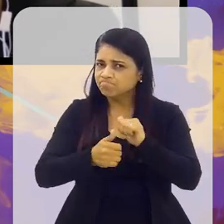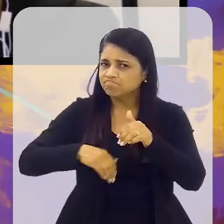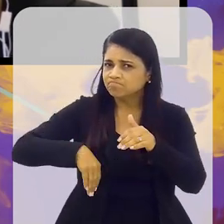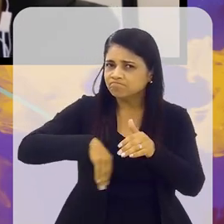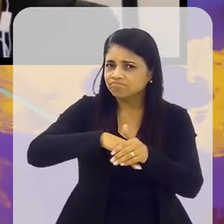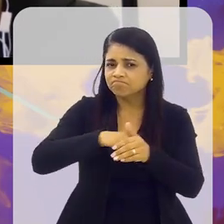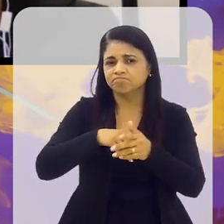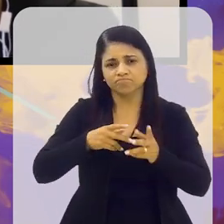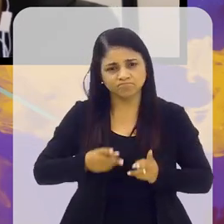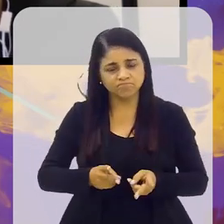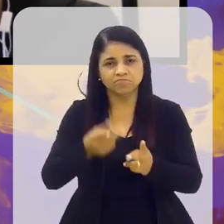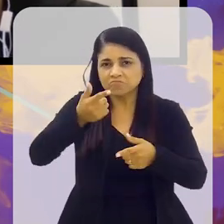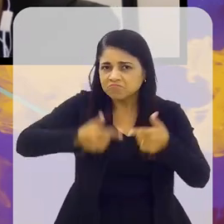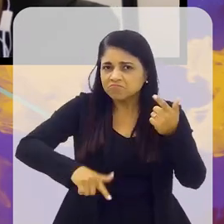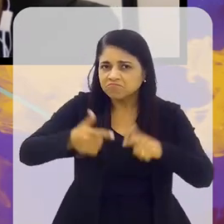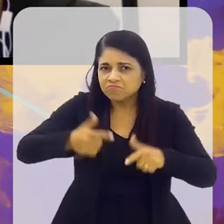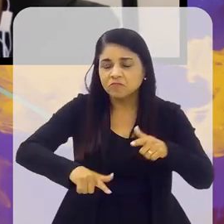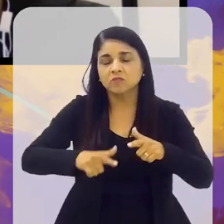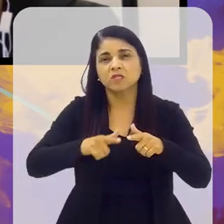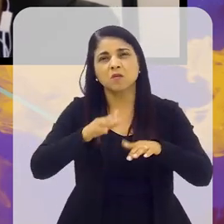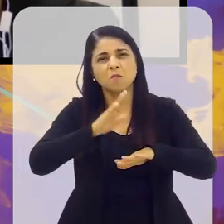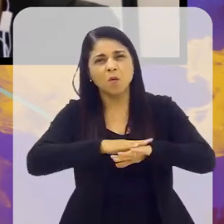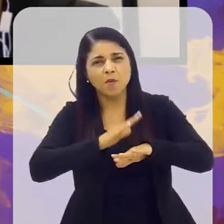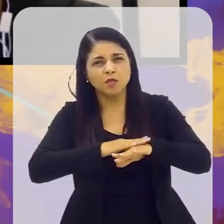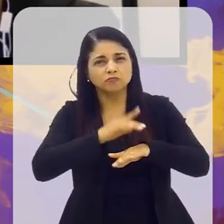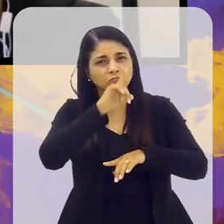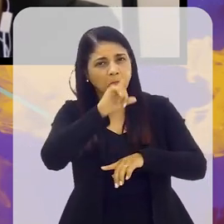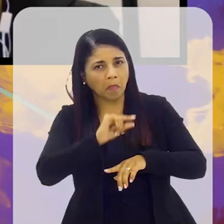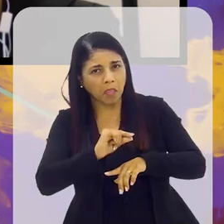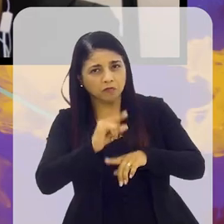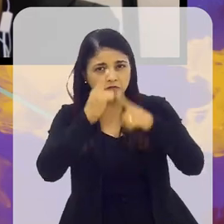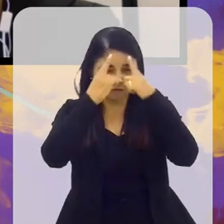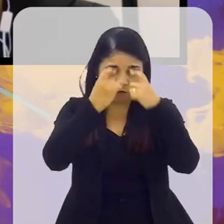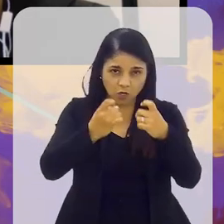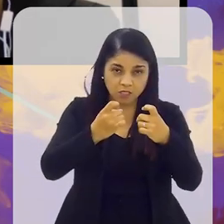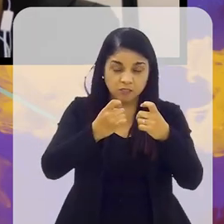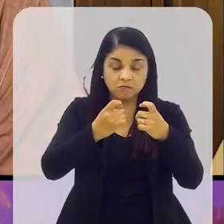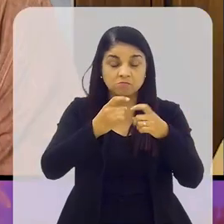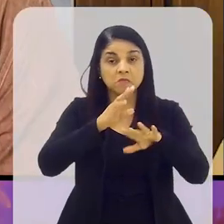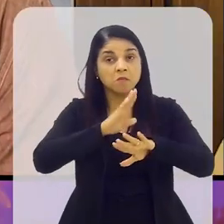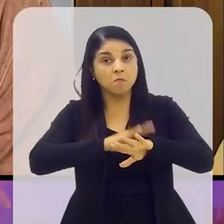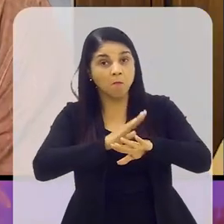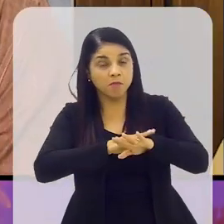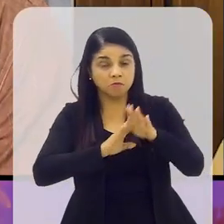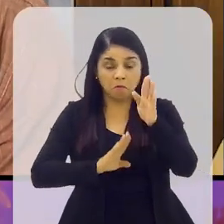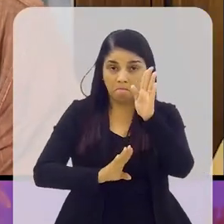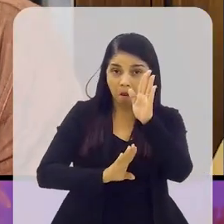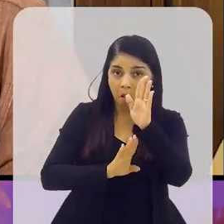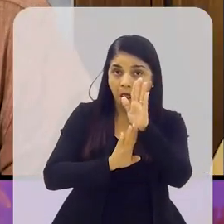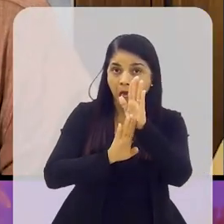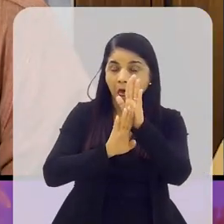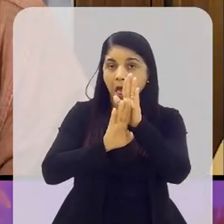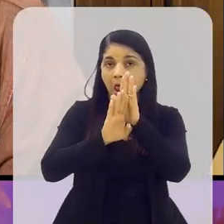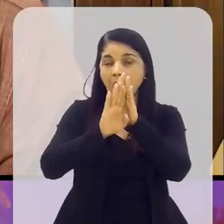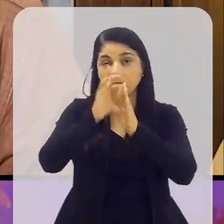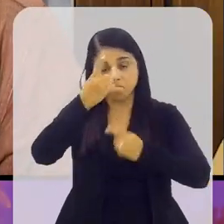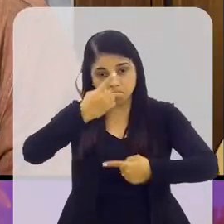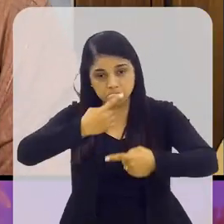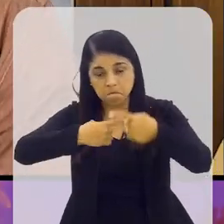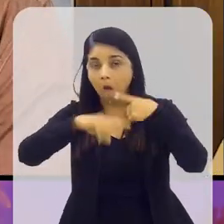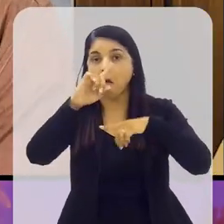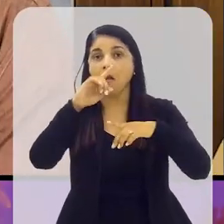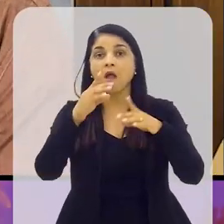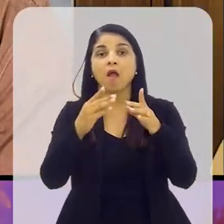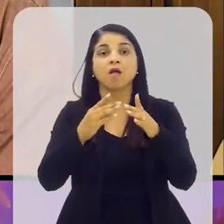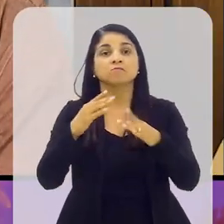repetido. Tem momentos que ela diminui, mas tem momentos que ela eclode. E isso no campeonato brasileiro, até